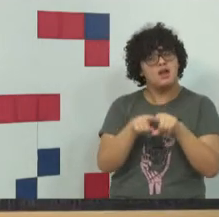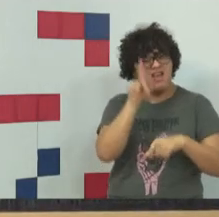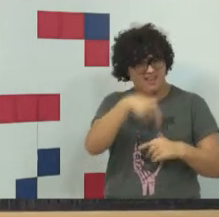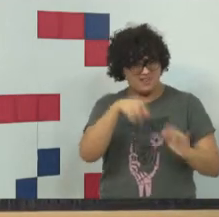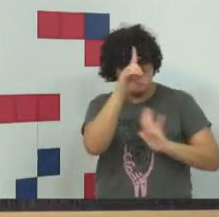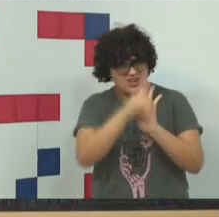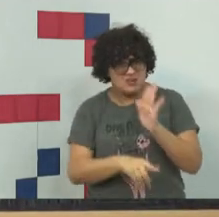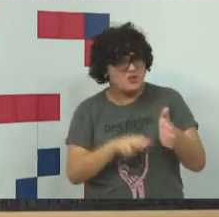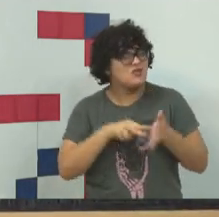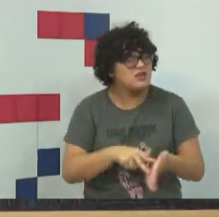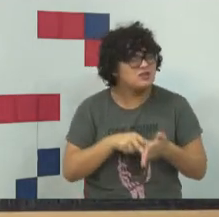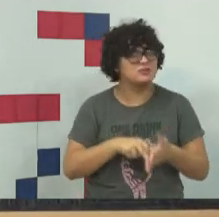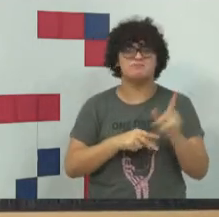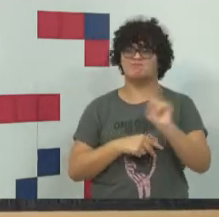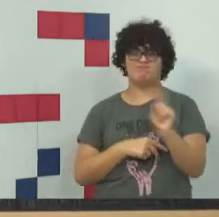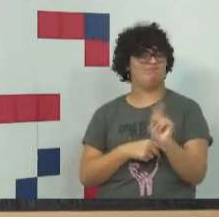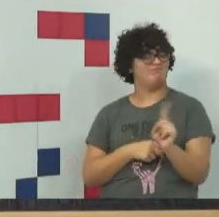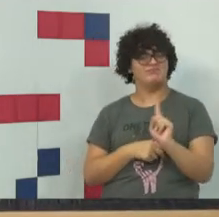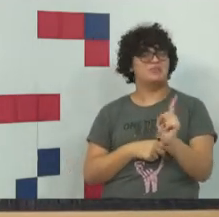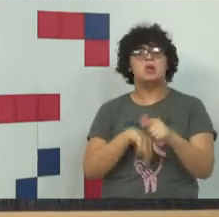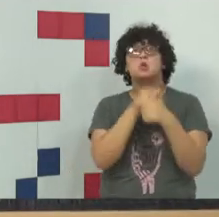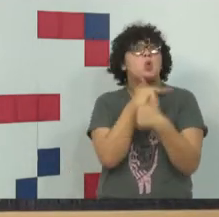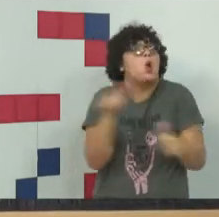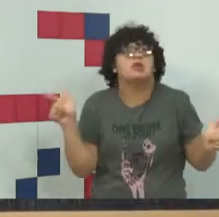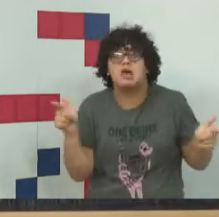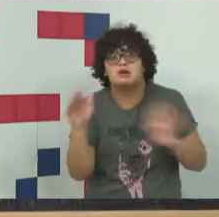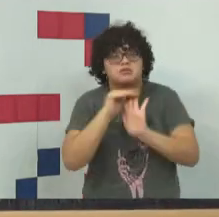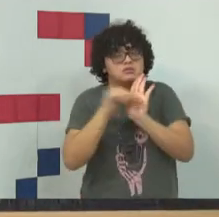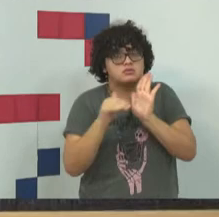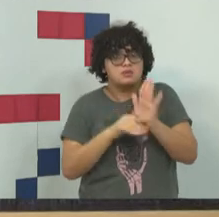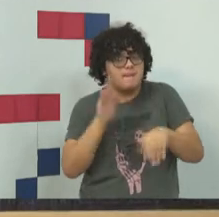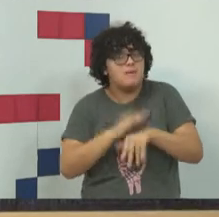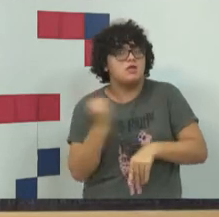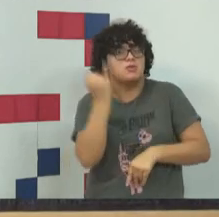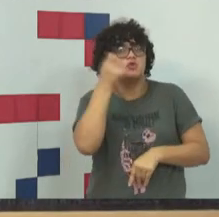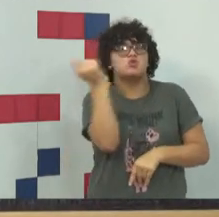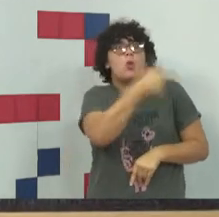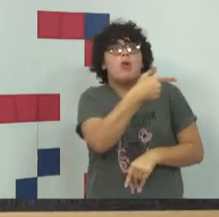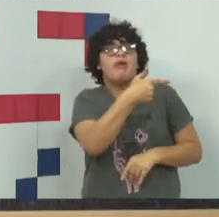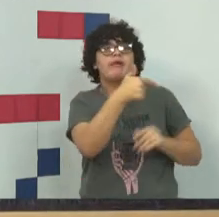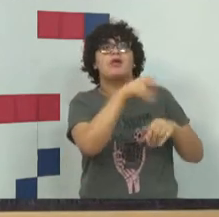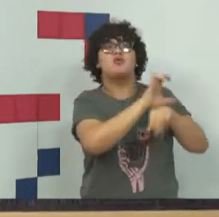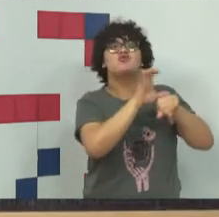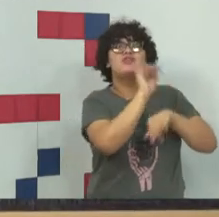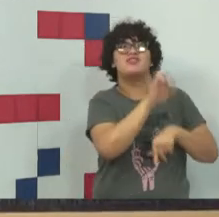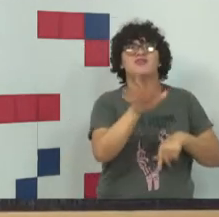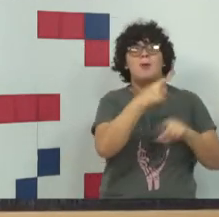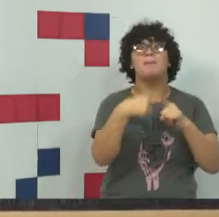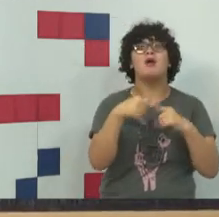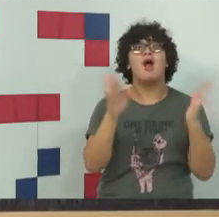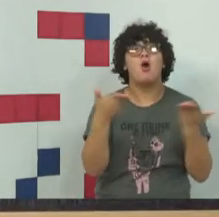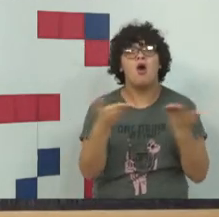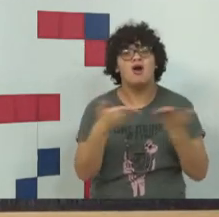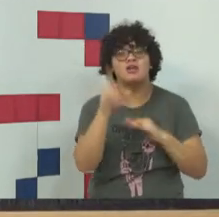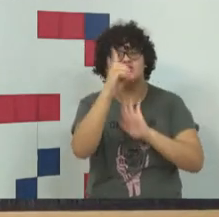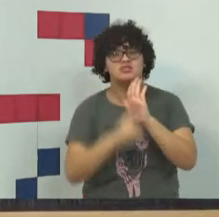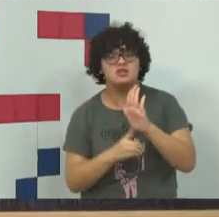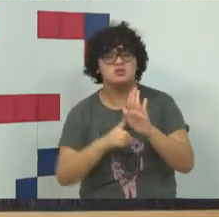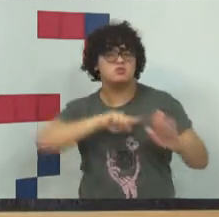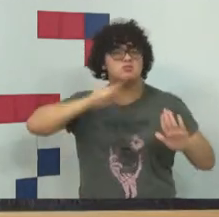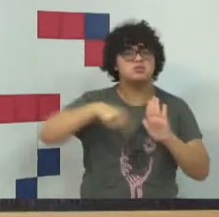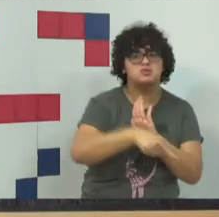absolutos. Não existe uma norma mais importante que a outra. Os direitos fundamentais, eles